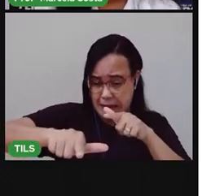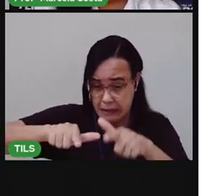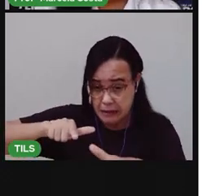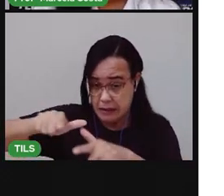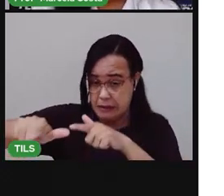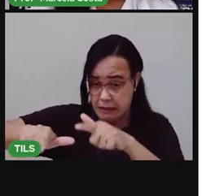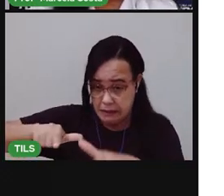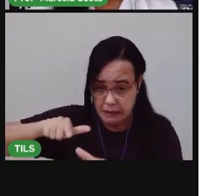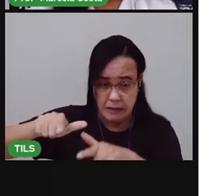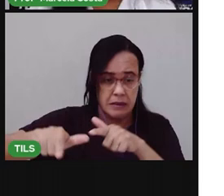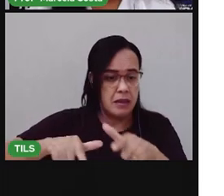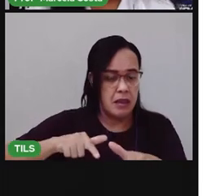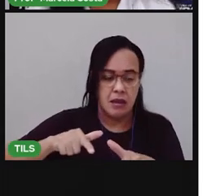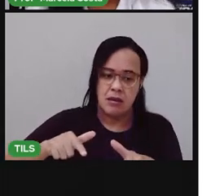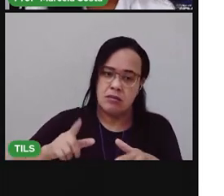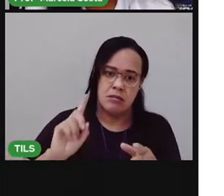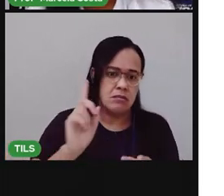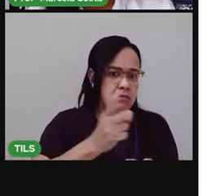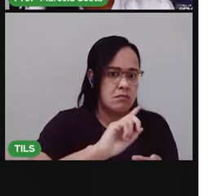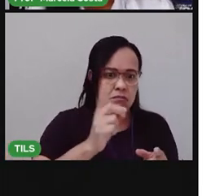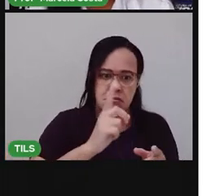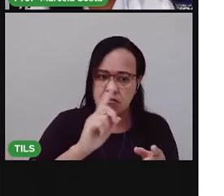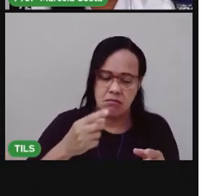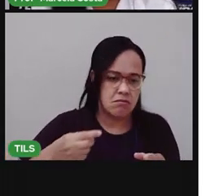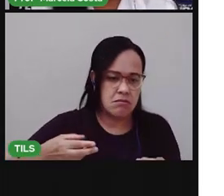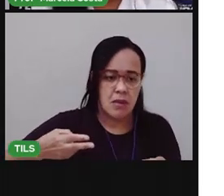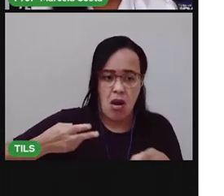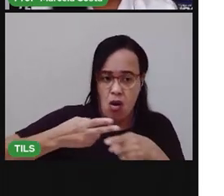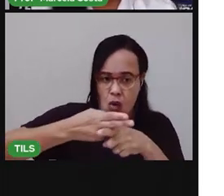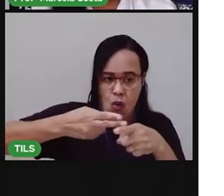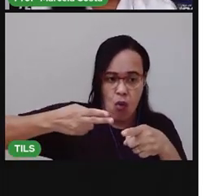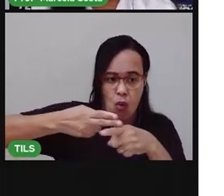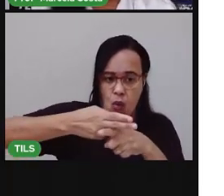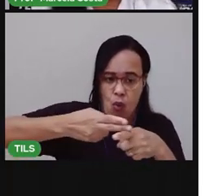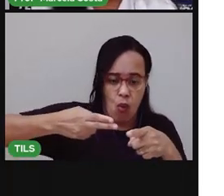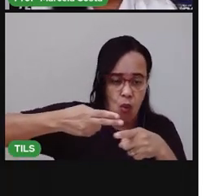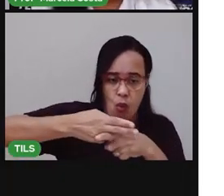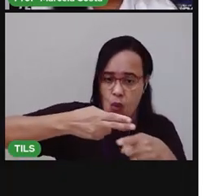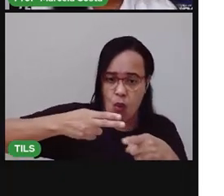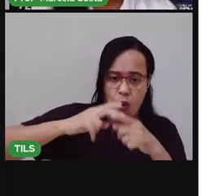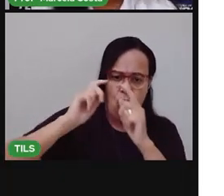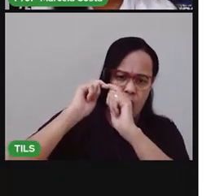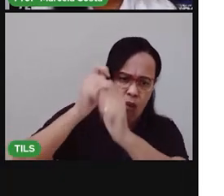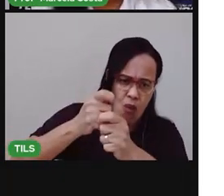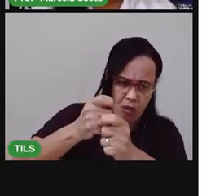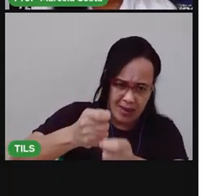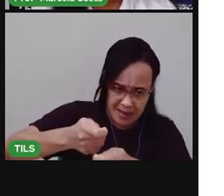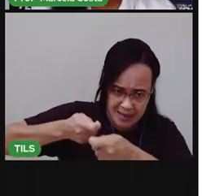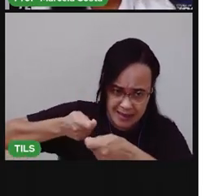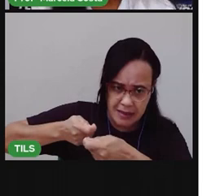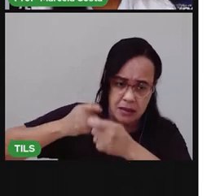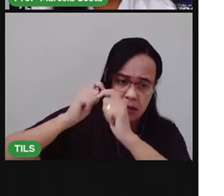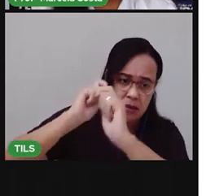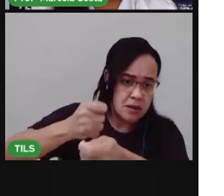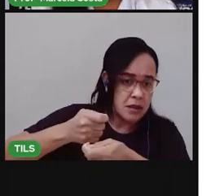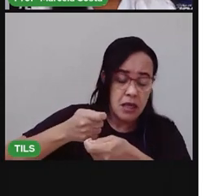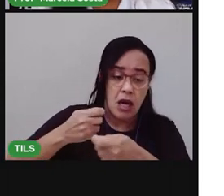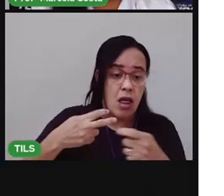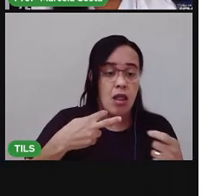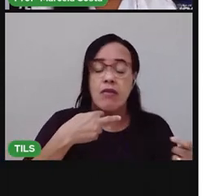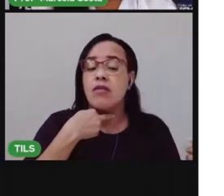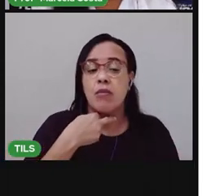Utilizando objetos cortantes. Como facão. Inchada. Para trabalhar na roça. Não pode.